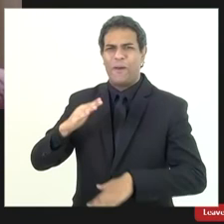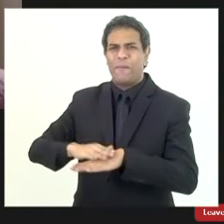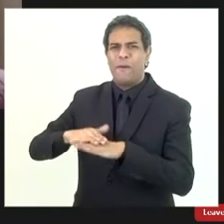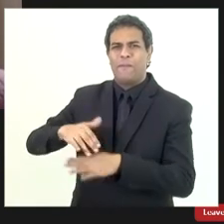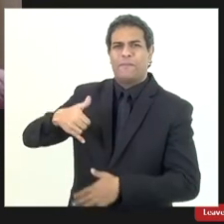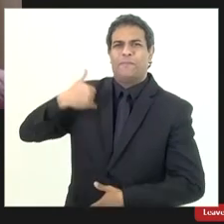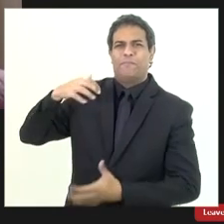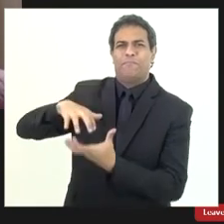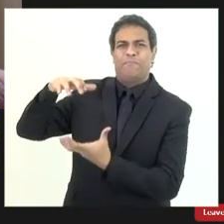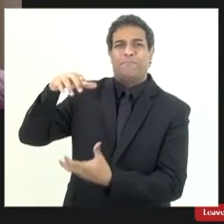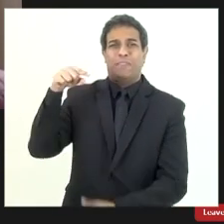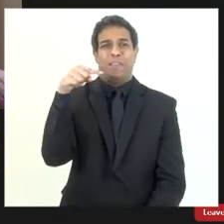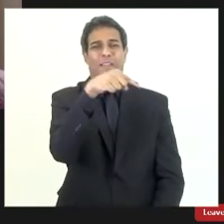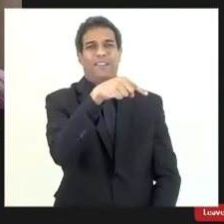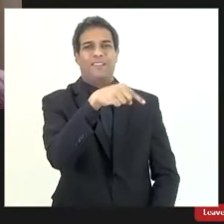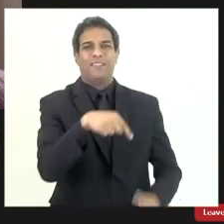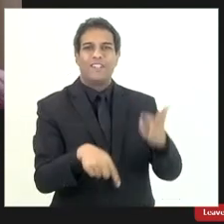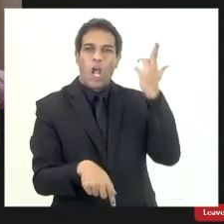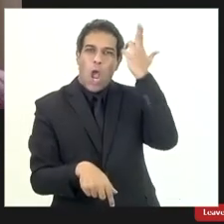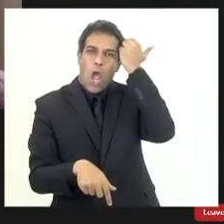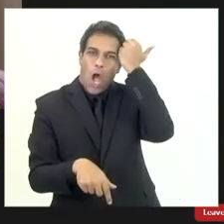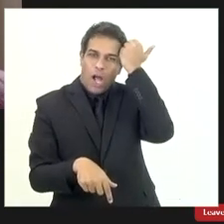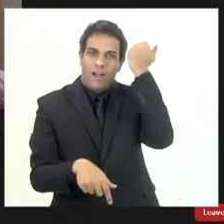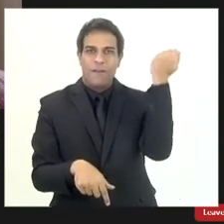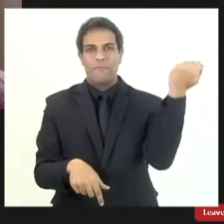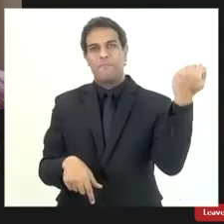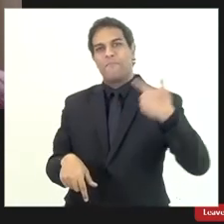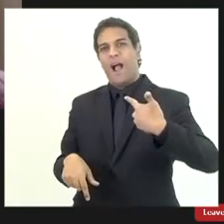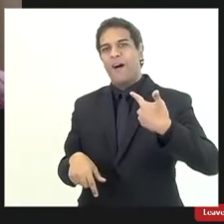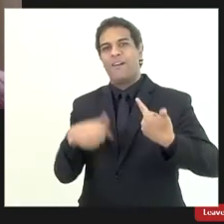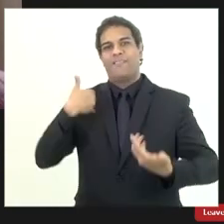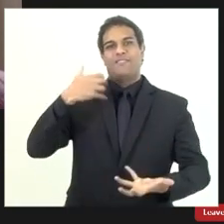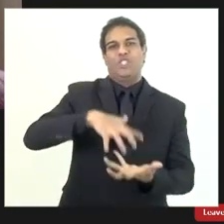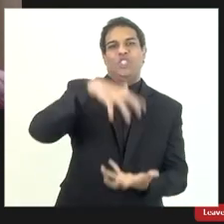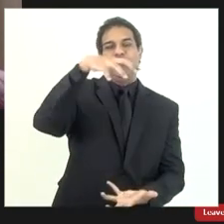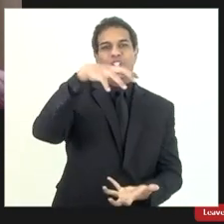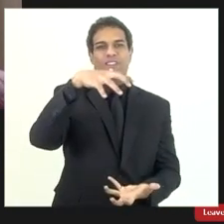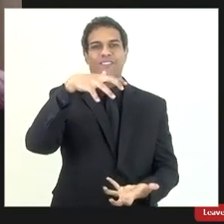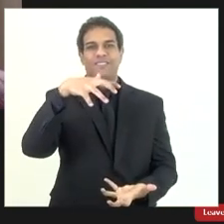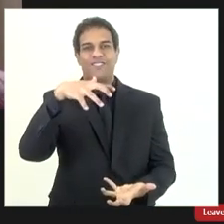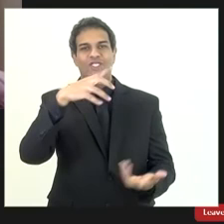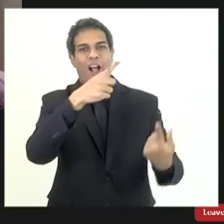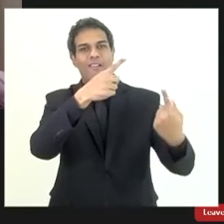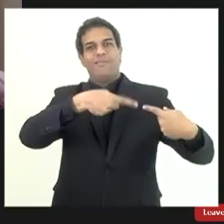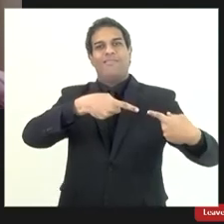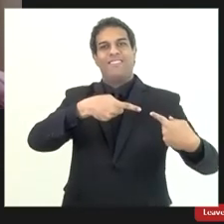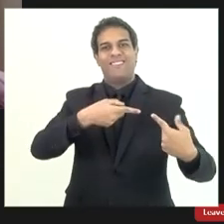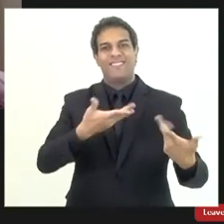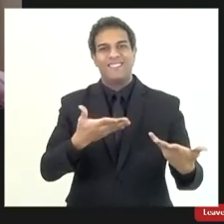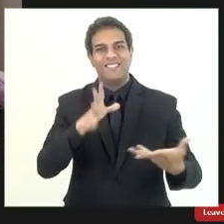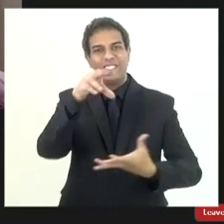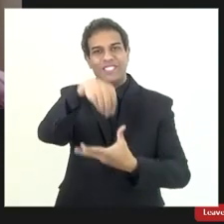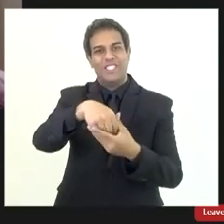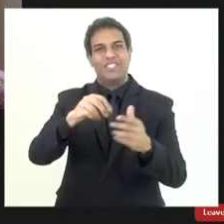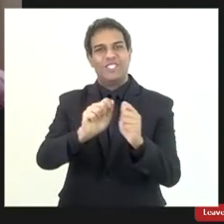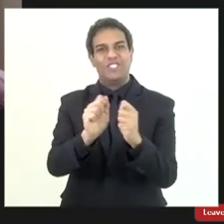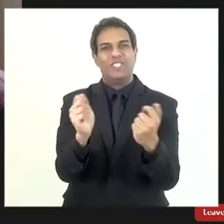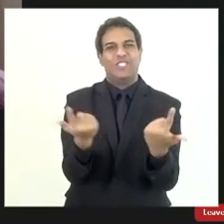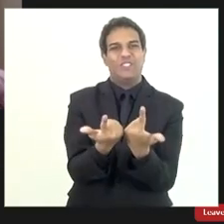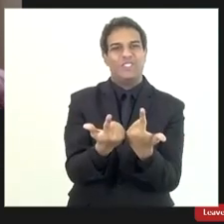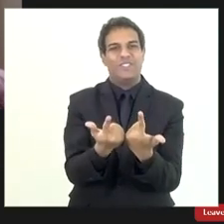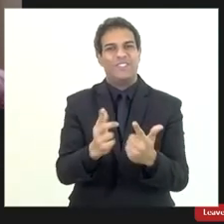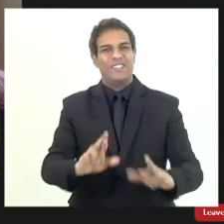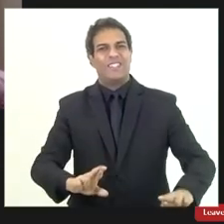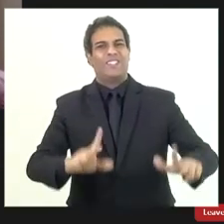Omar ganha ganha não ganha igual o Flamengo antes de 5 a 1 não um gol de diferença de mim